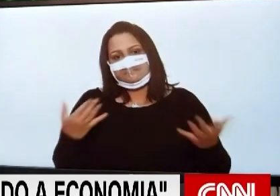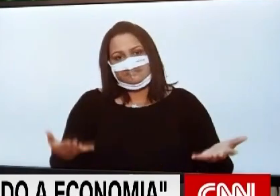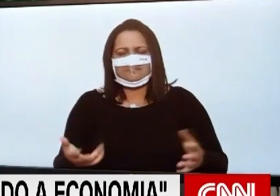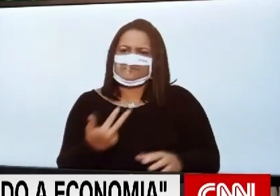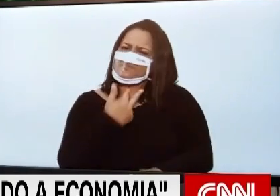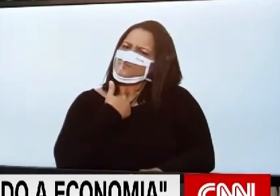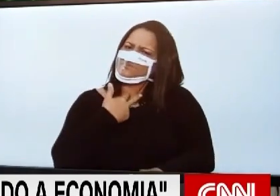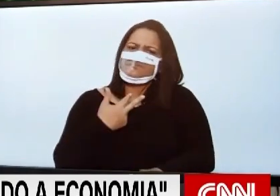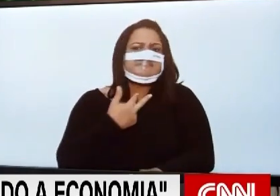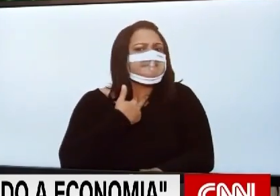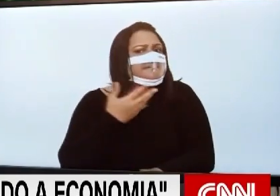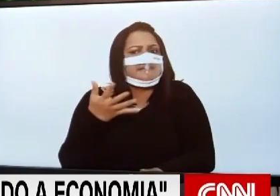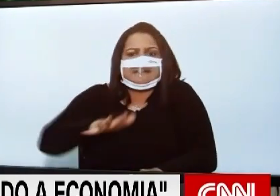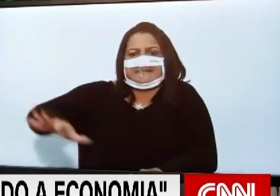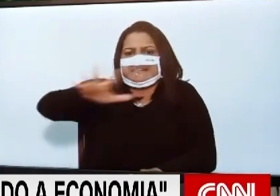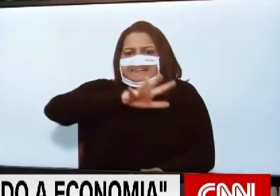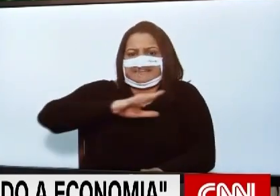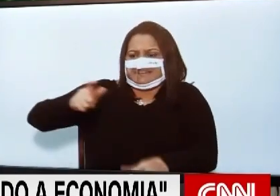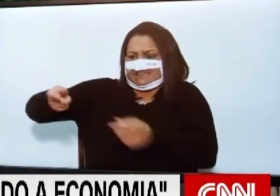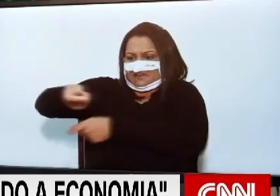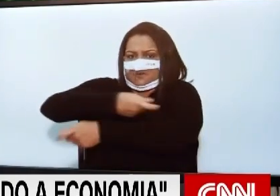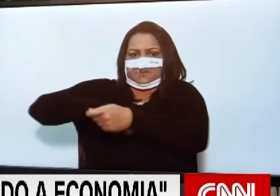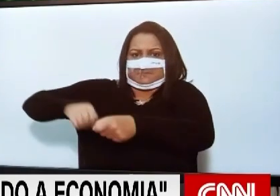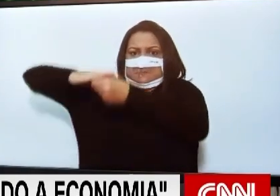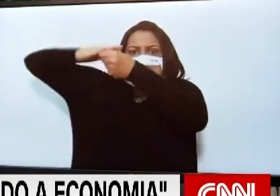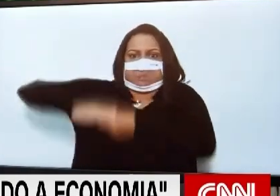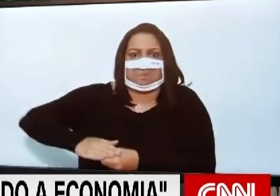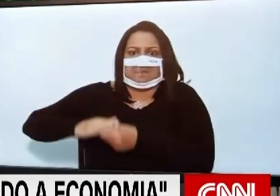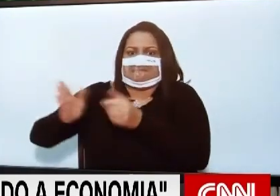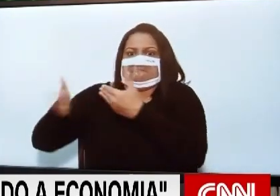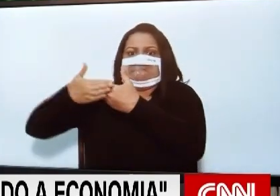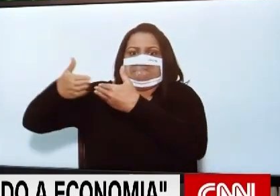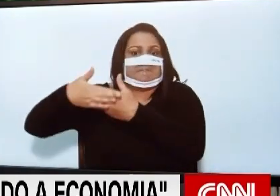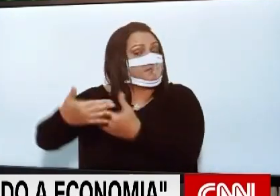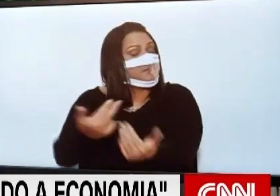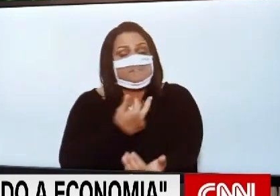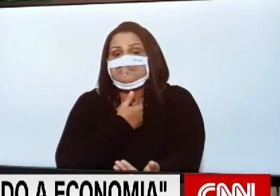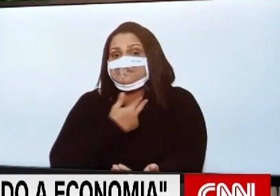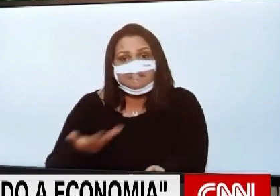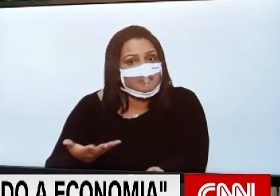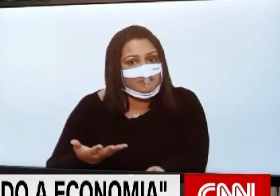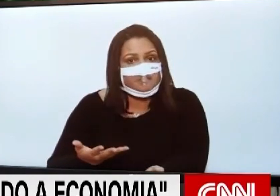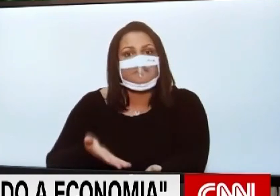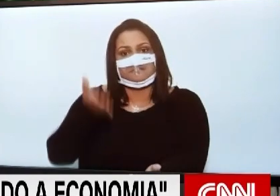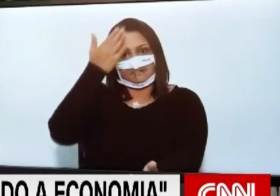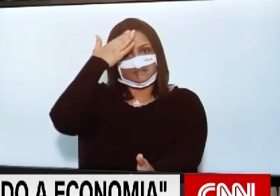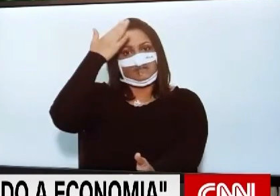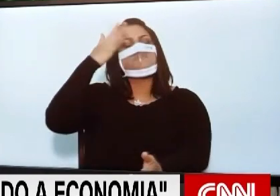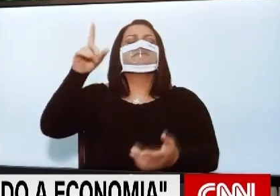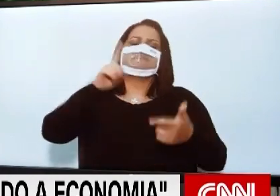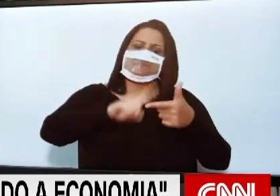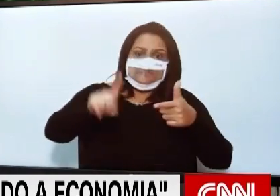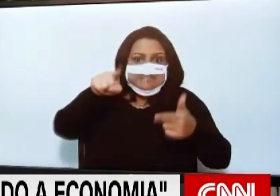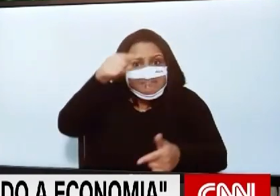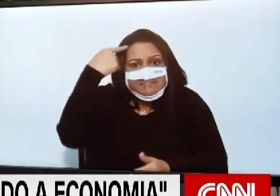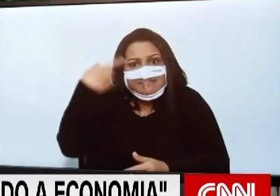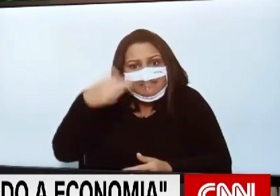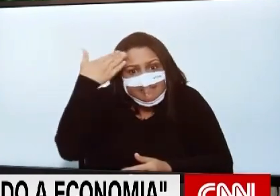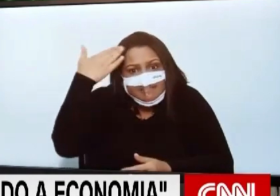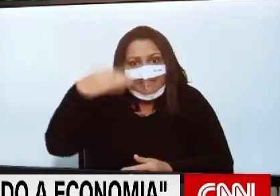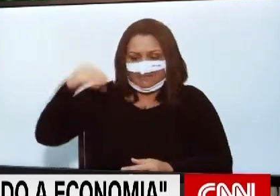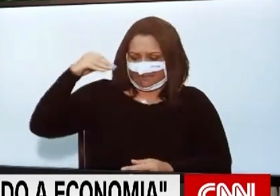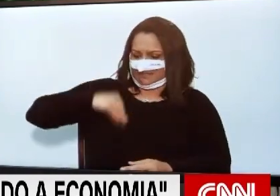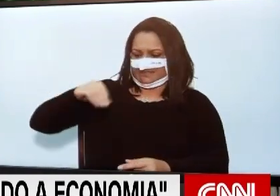continuar sufocando a economia. Dá para entender que a falta de salário, a falta de emprego mata,